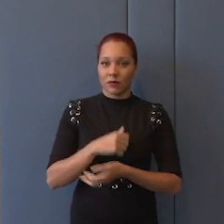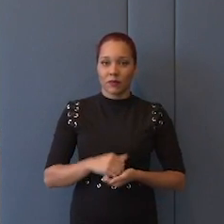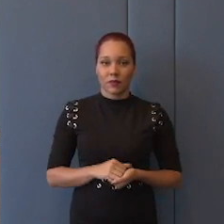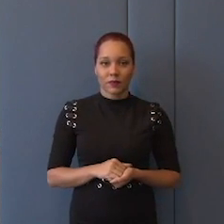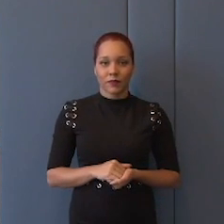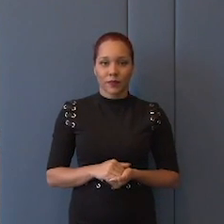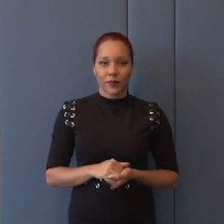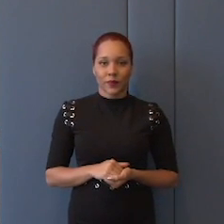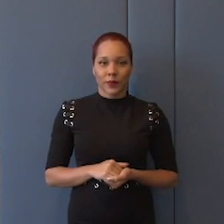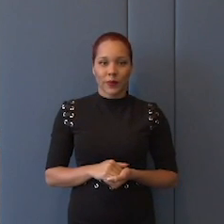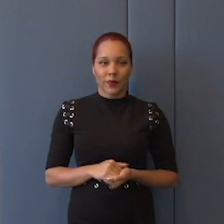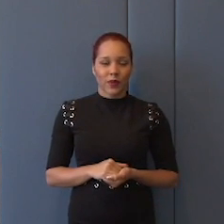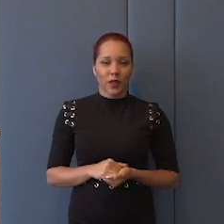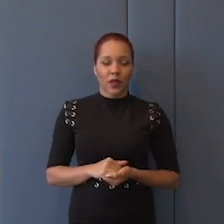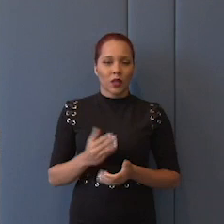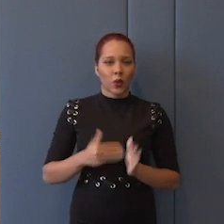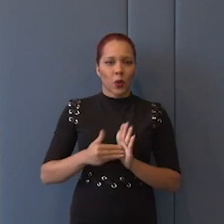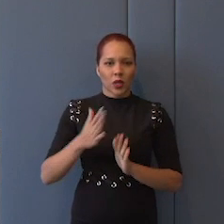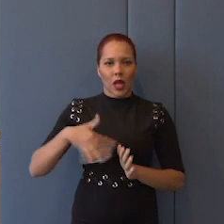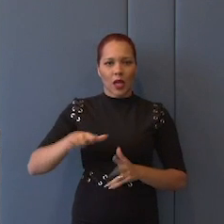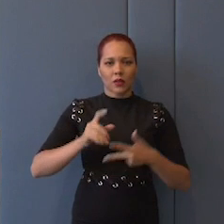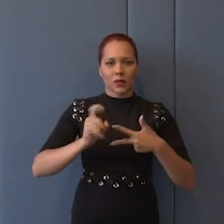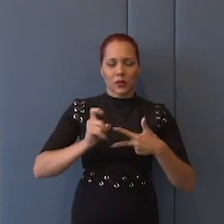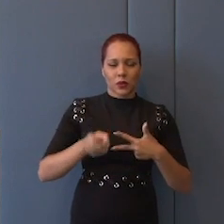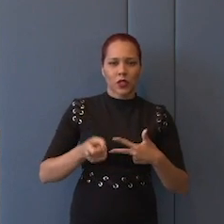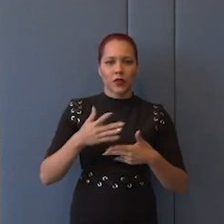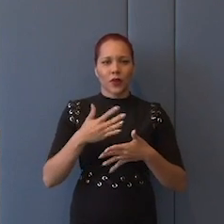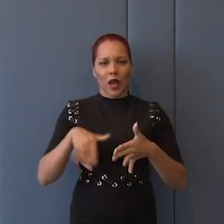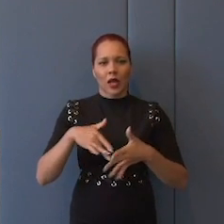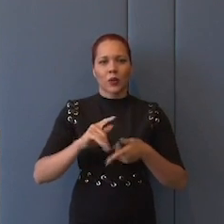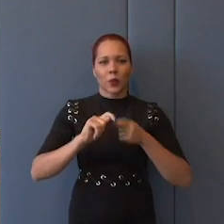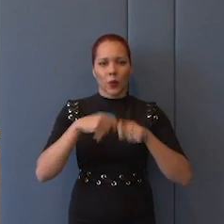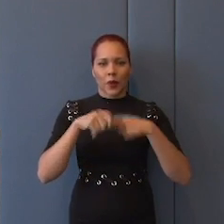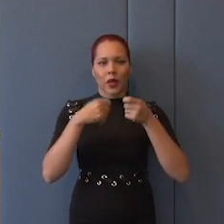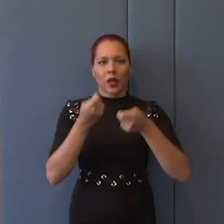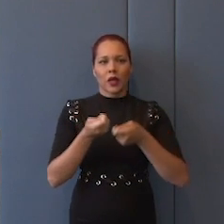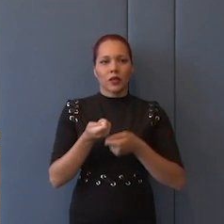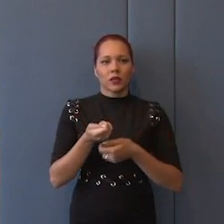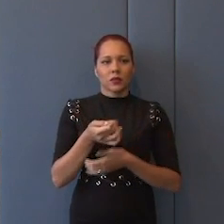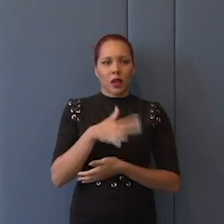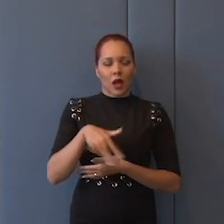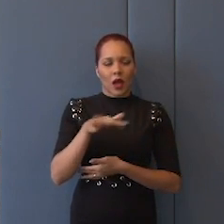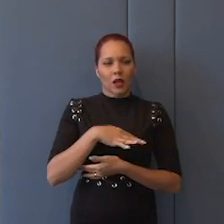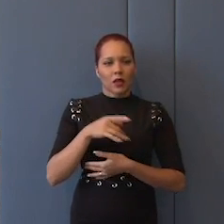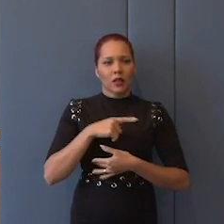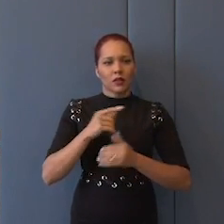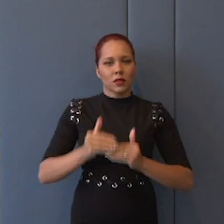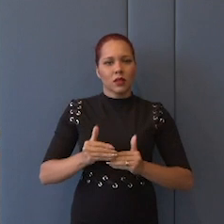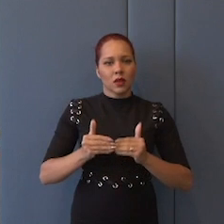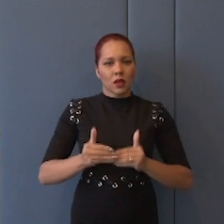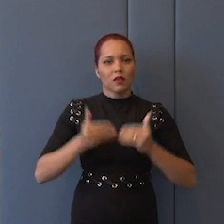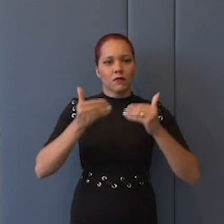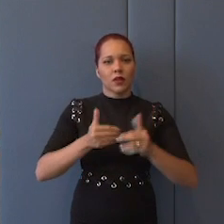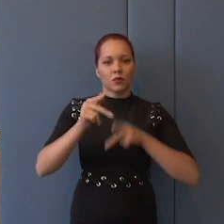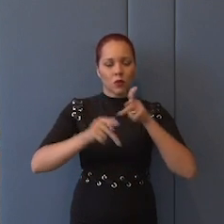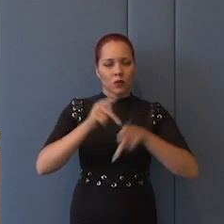Toda a questão entre Executivo e Congresso, todo esse impulso popular de